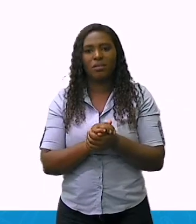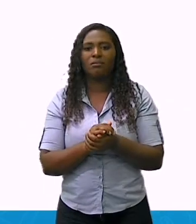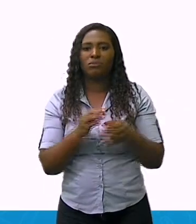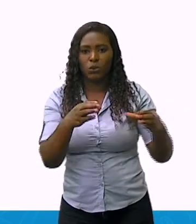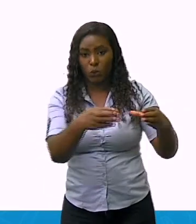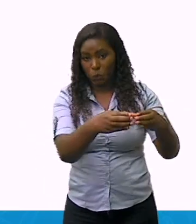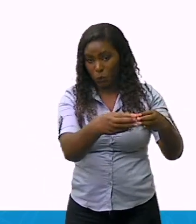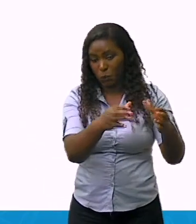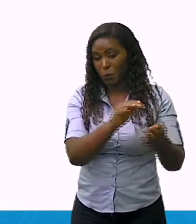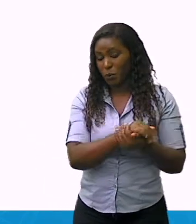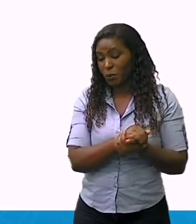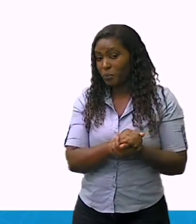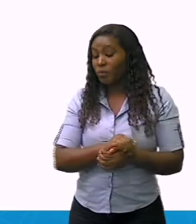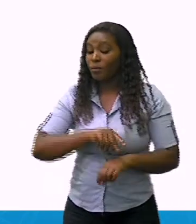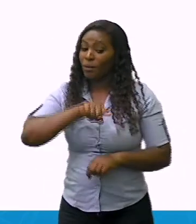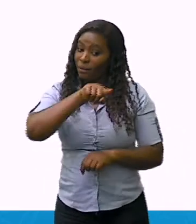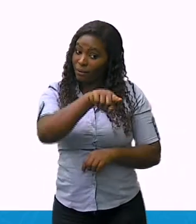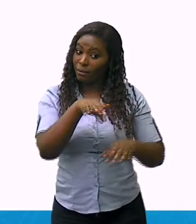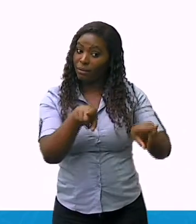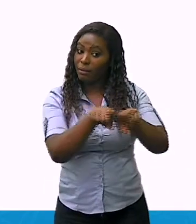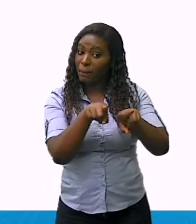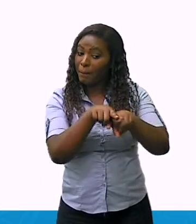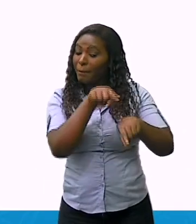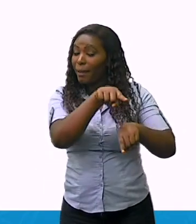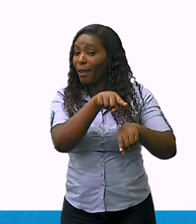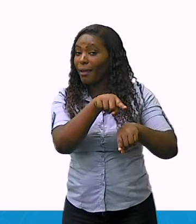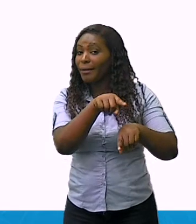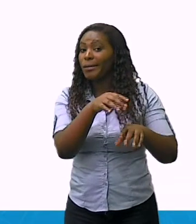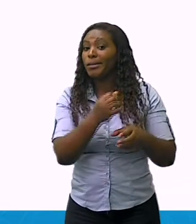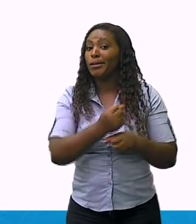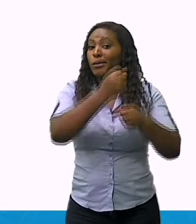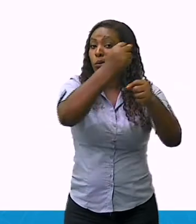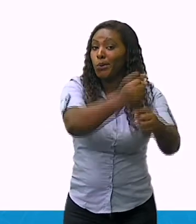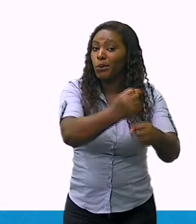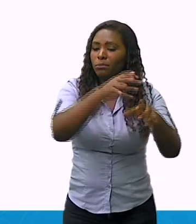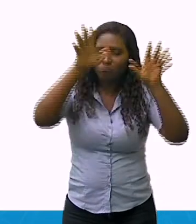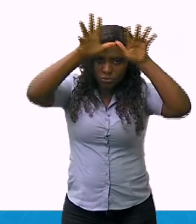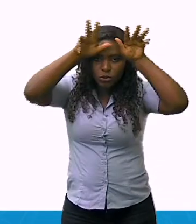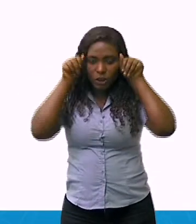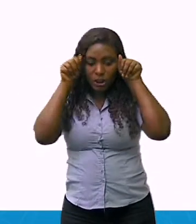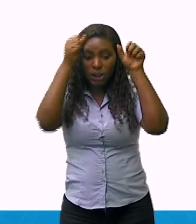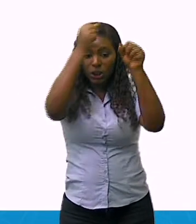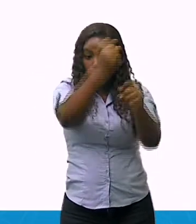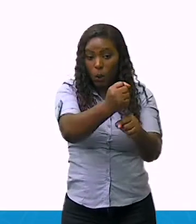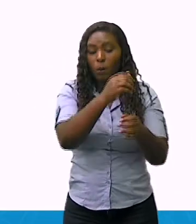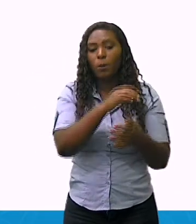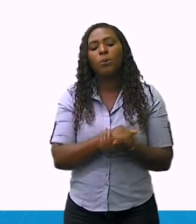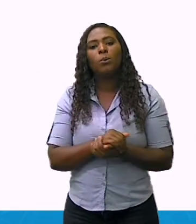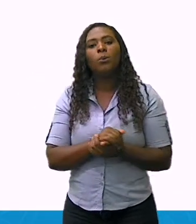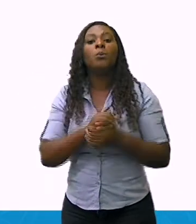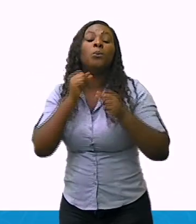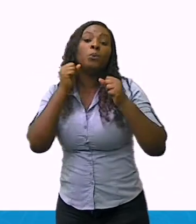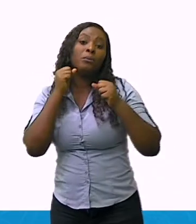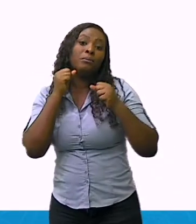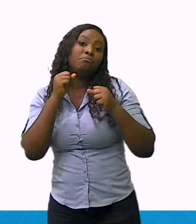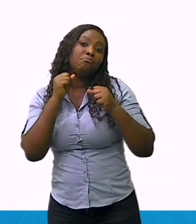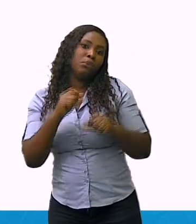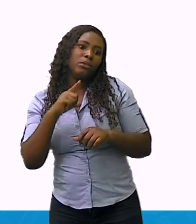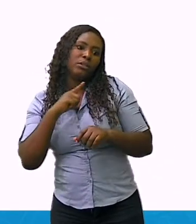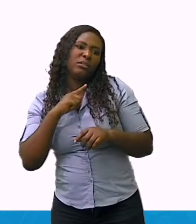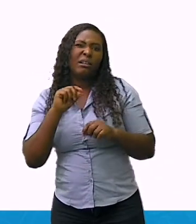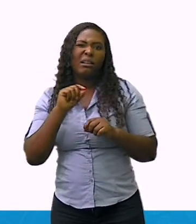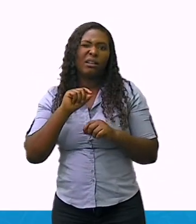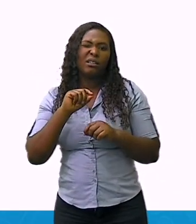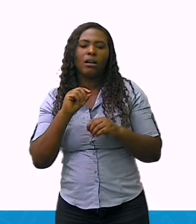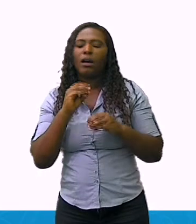também, que os quilombos, eles podem estar localizados, tanto nas matas,